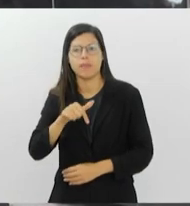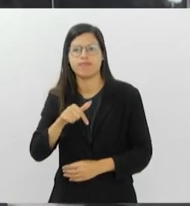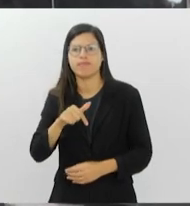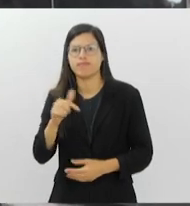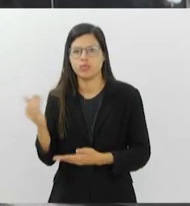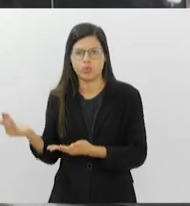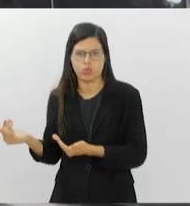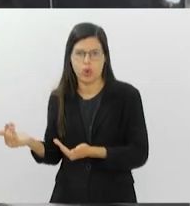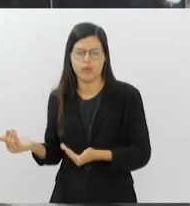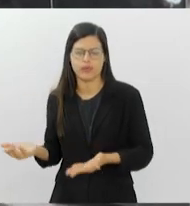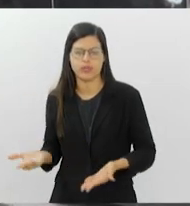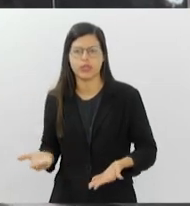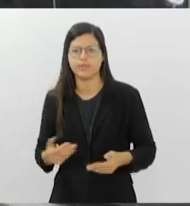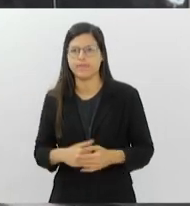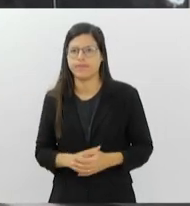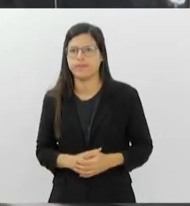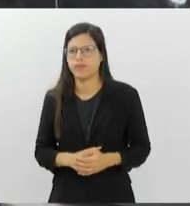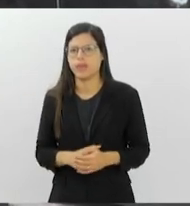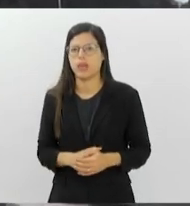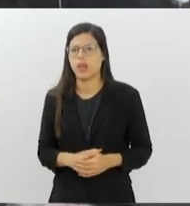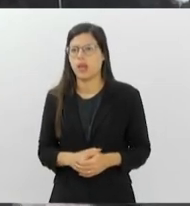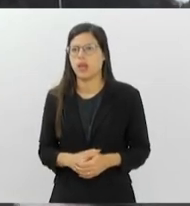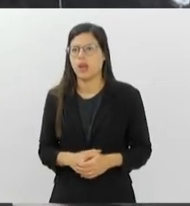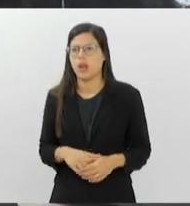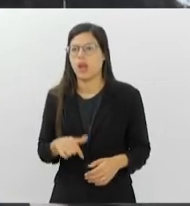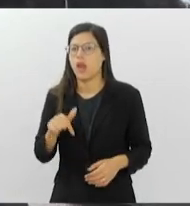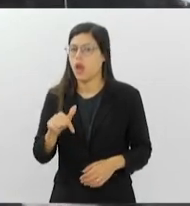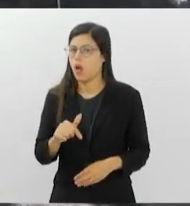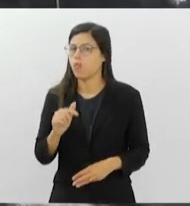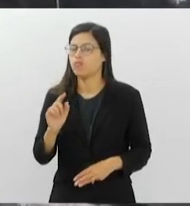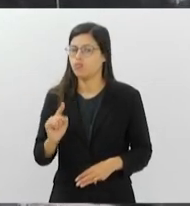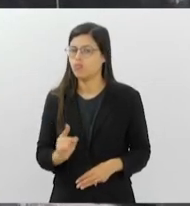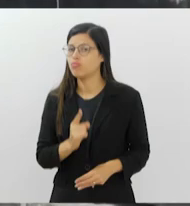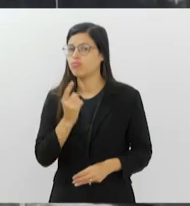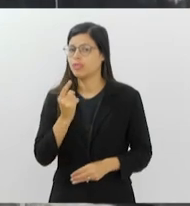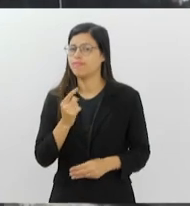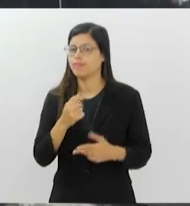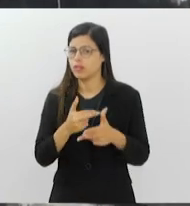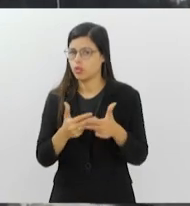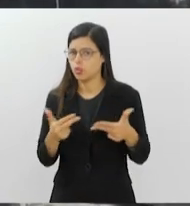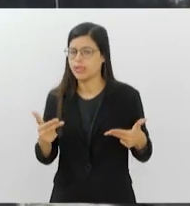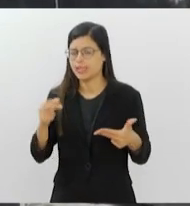jovens. Isso tem sido um dos fatores principais.